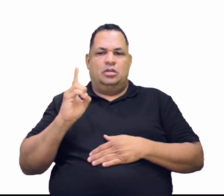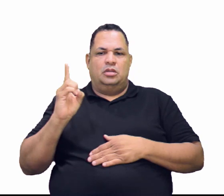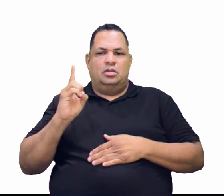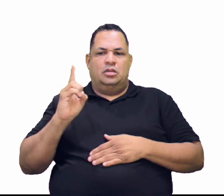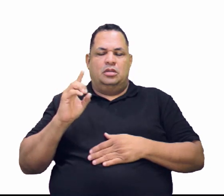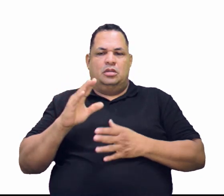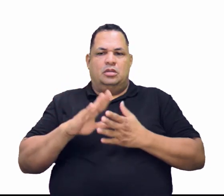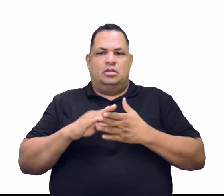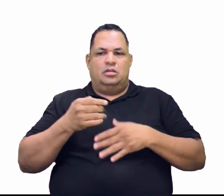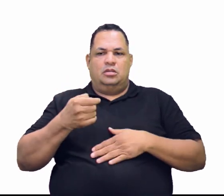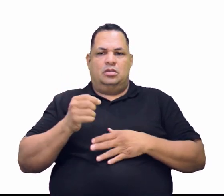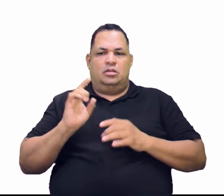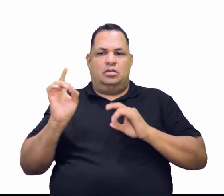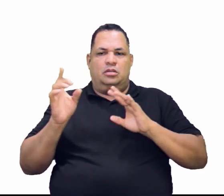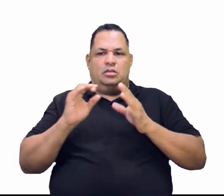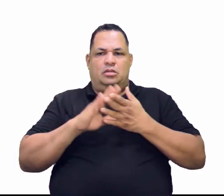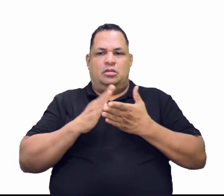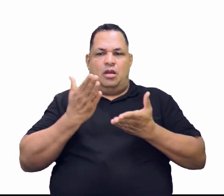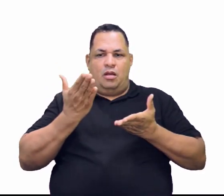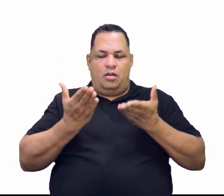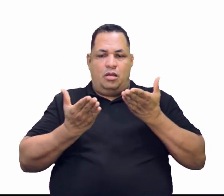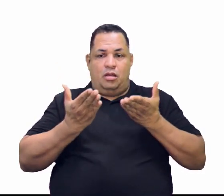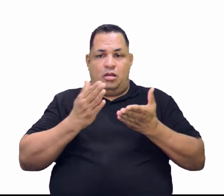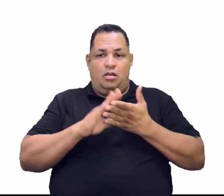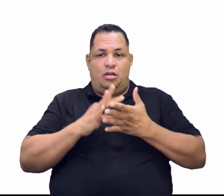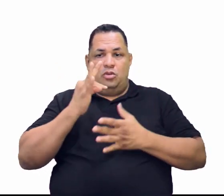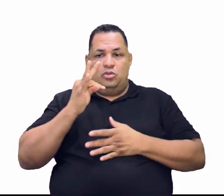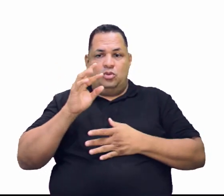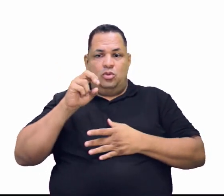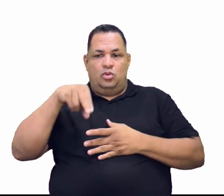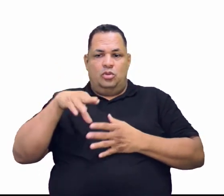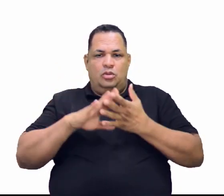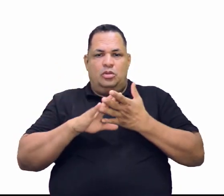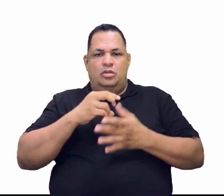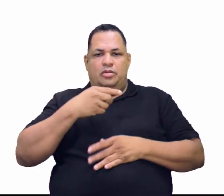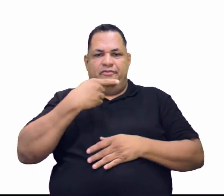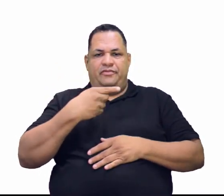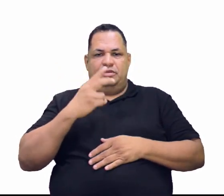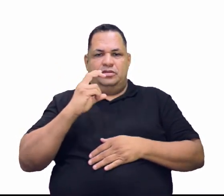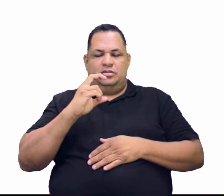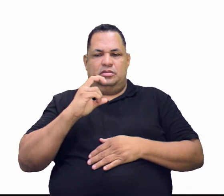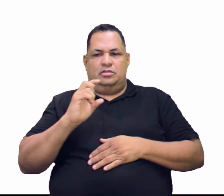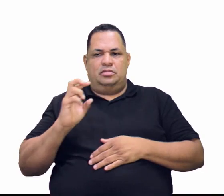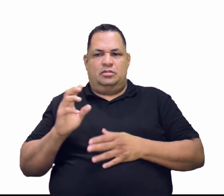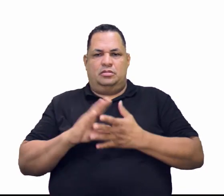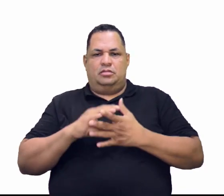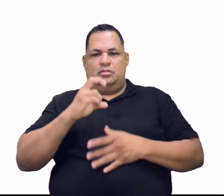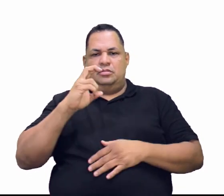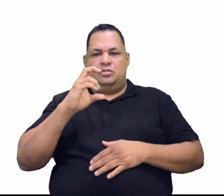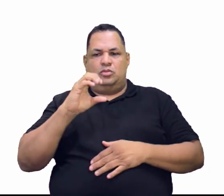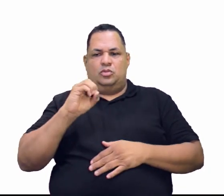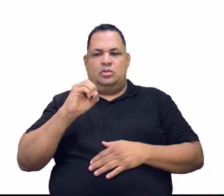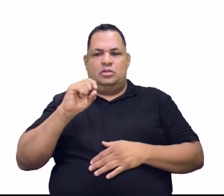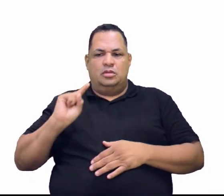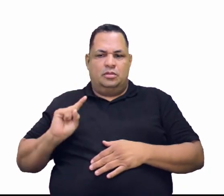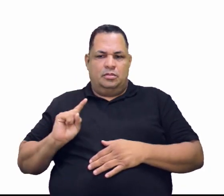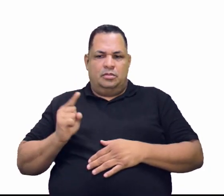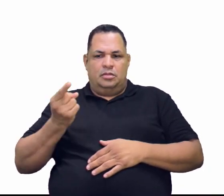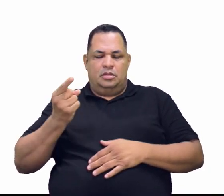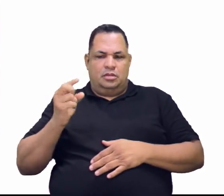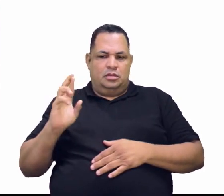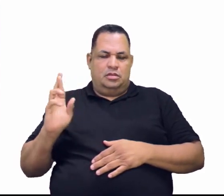Ele informou que cada tonelada é 25 mil dólares, ou seja, 50 mil reais,